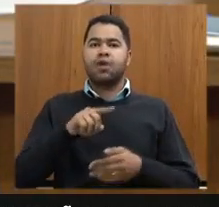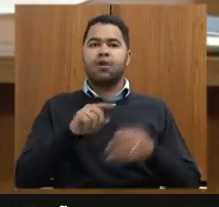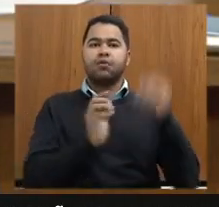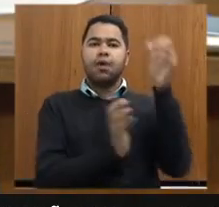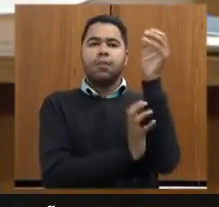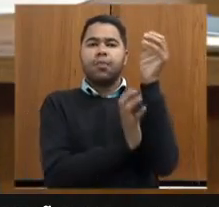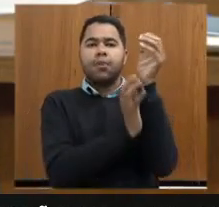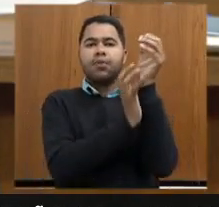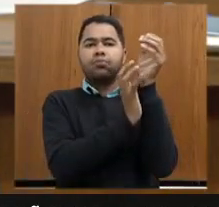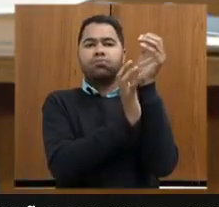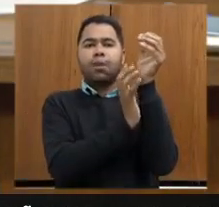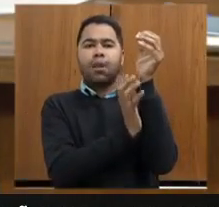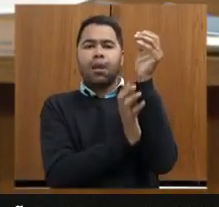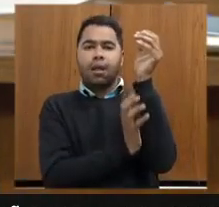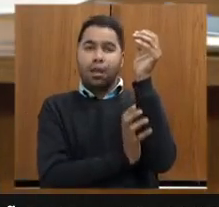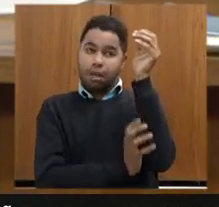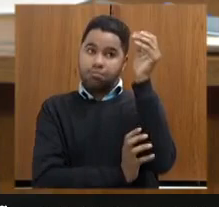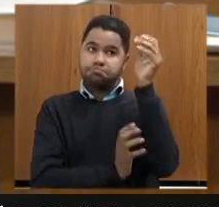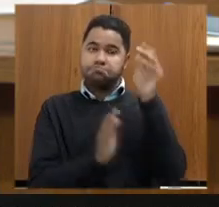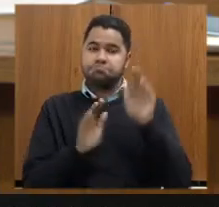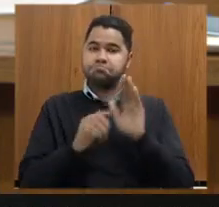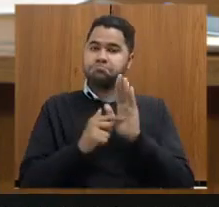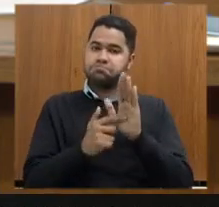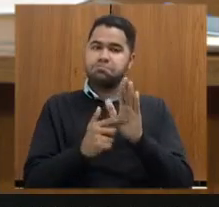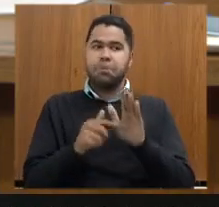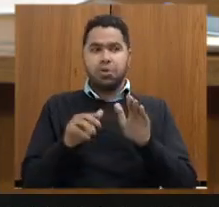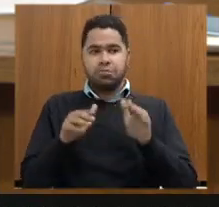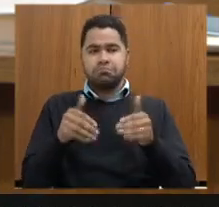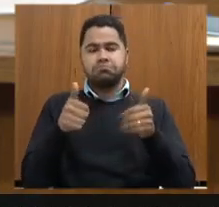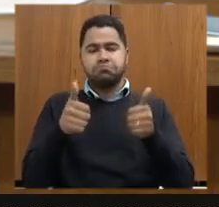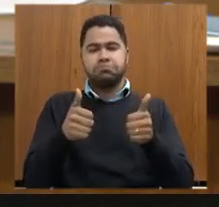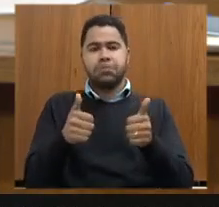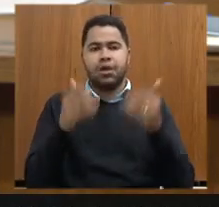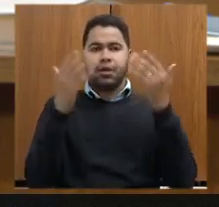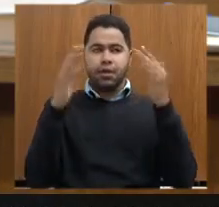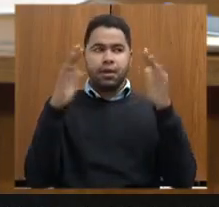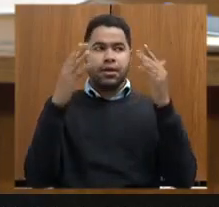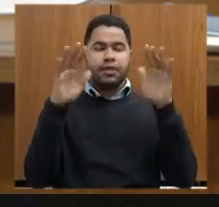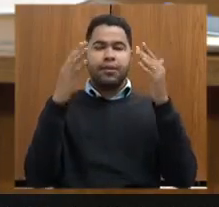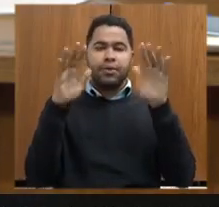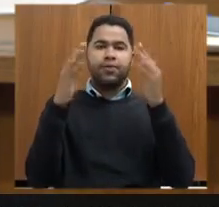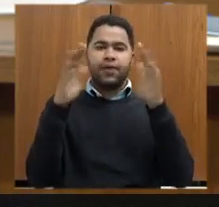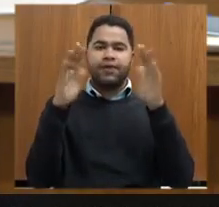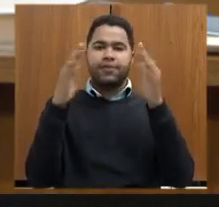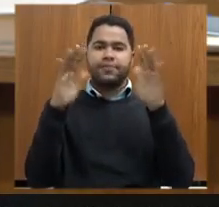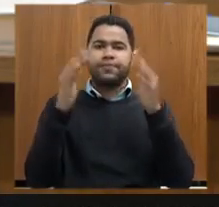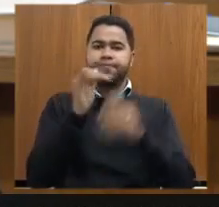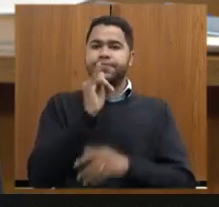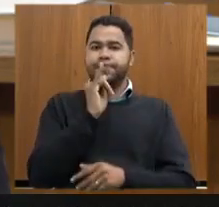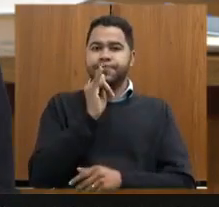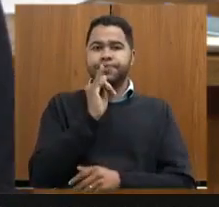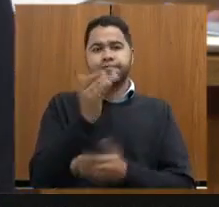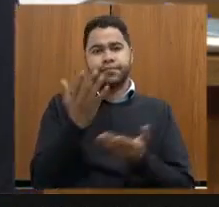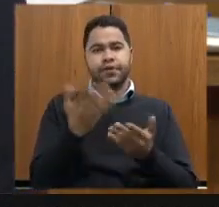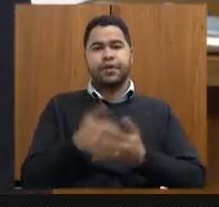desburocratizando isso é sinal de eficiência parabéns à secretaria por desenvolver esse trabalho